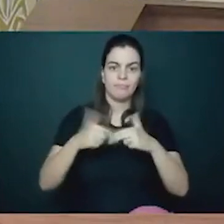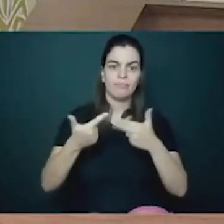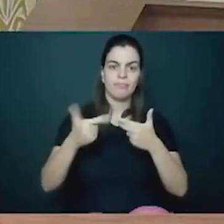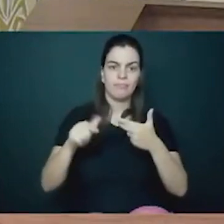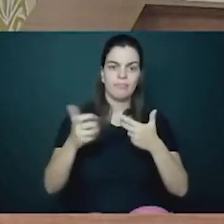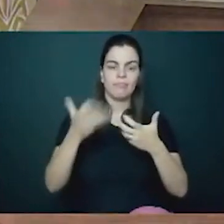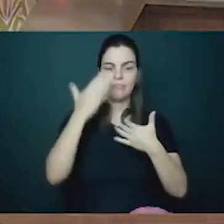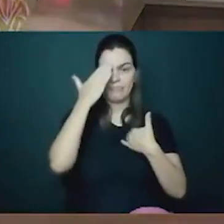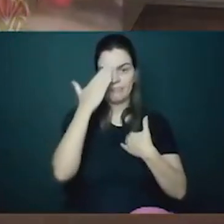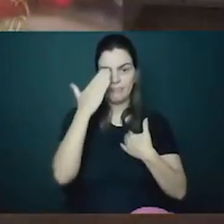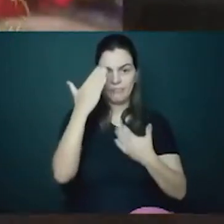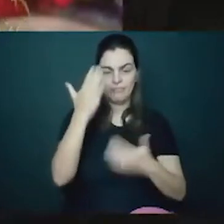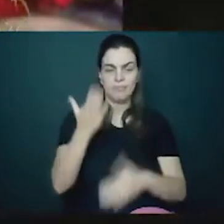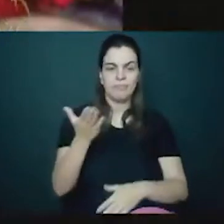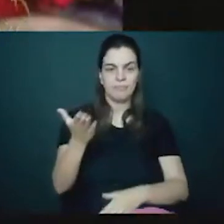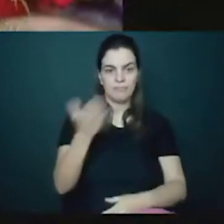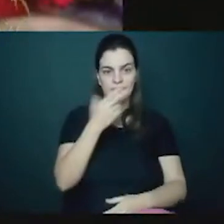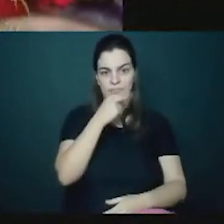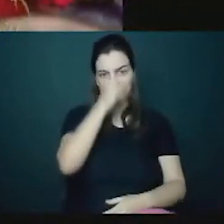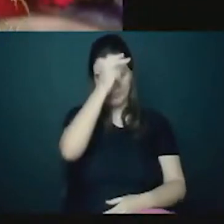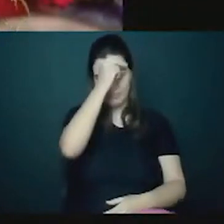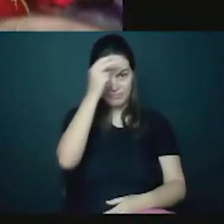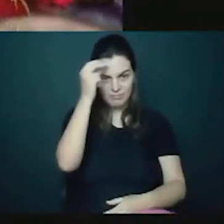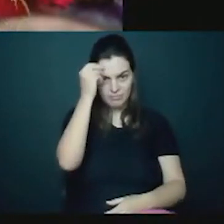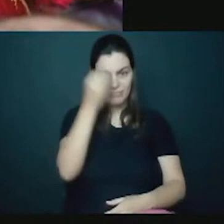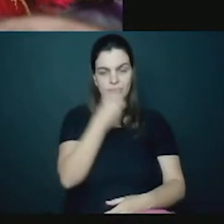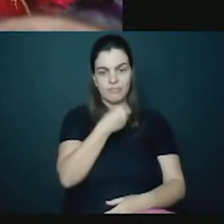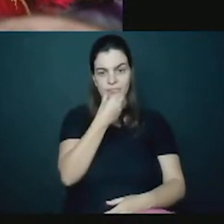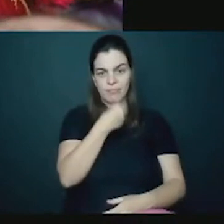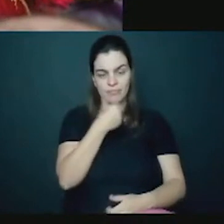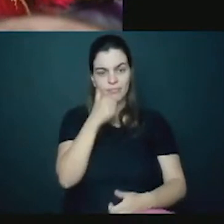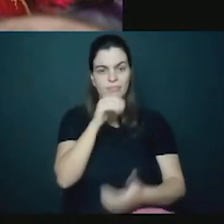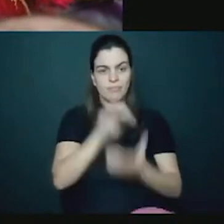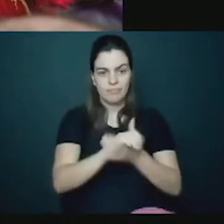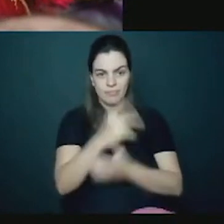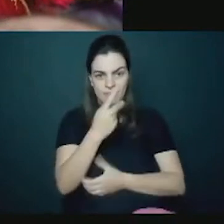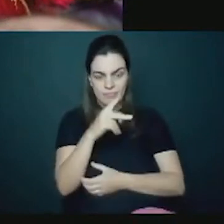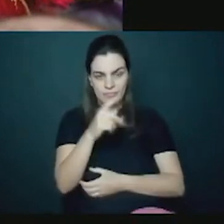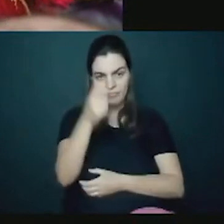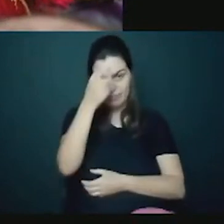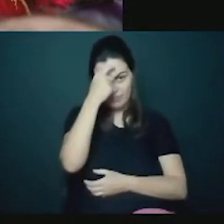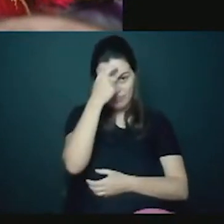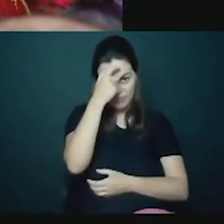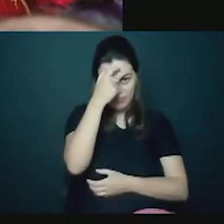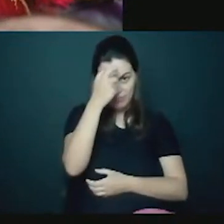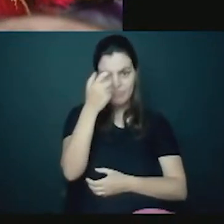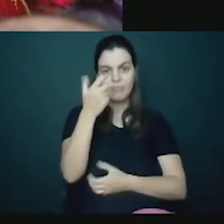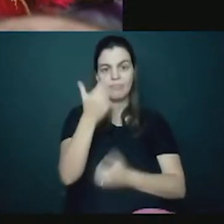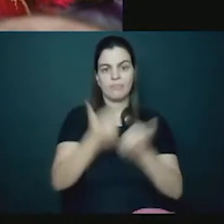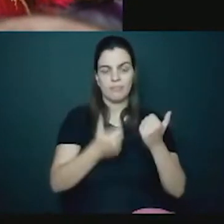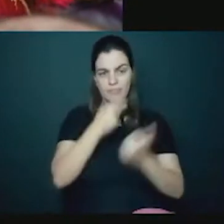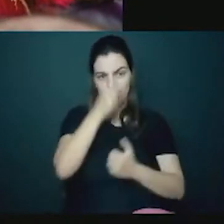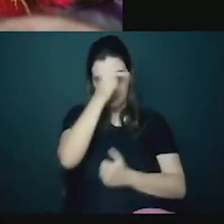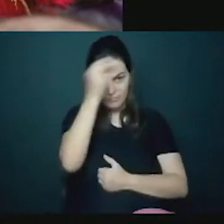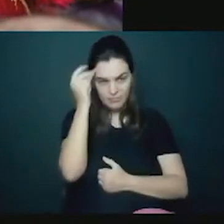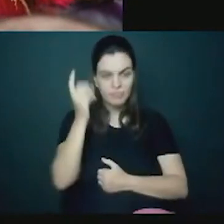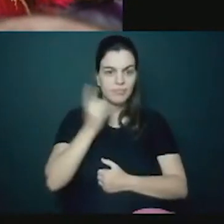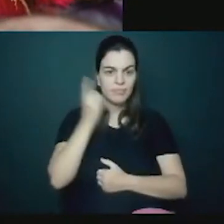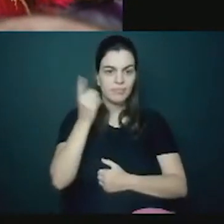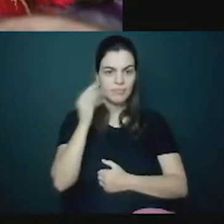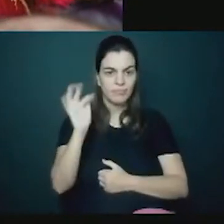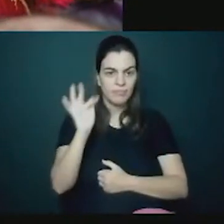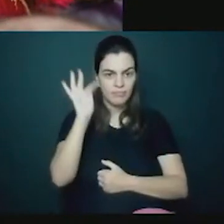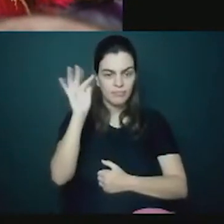prefeito Rafael Greca, à primeira-dama Margarita, ao vice-prefeito Eduardo Pimentel, ao deputado federal Paulo Littro, que